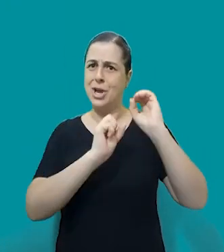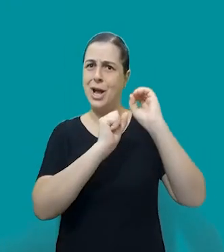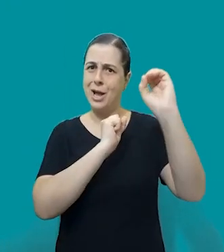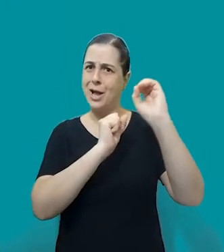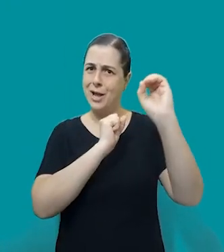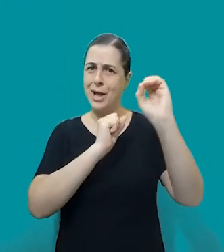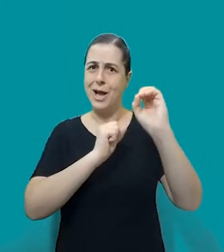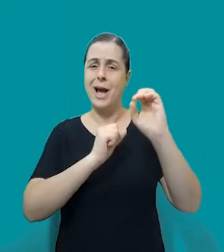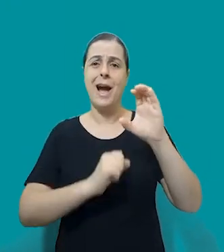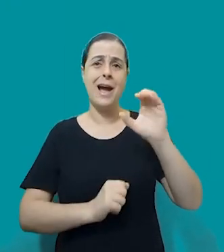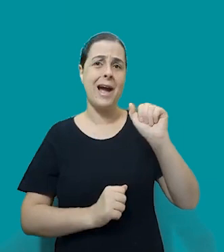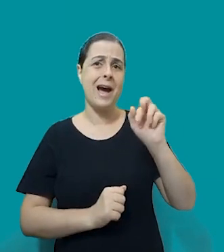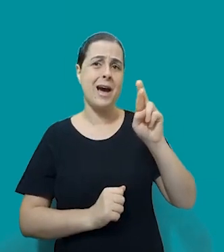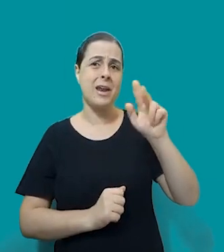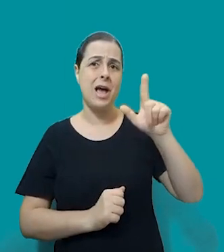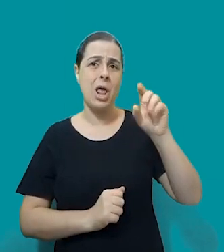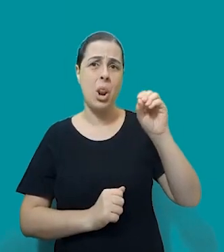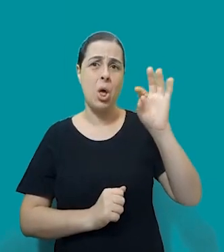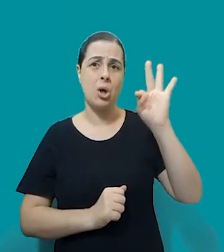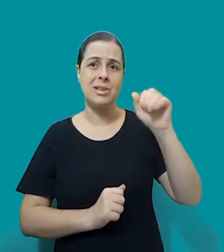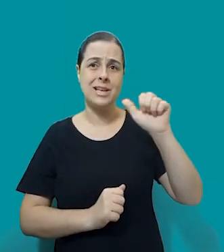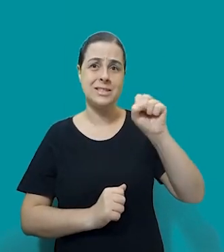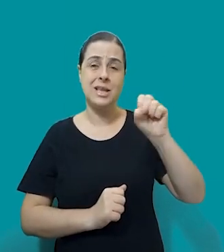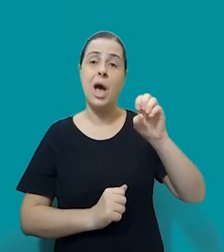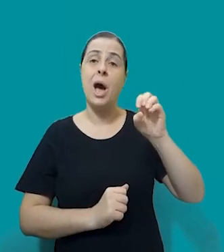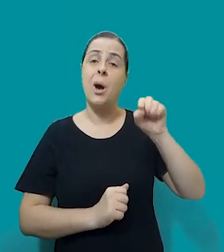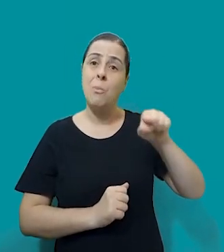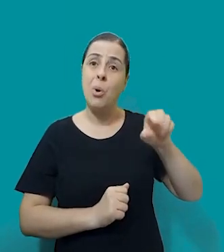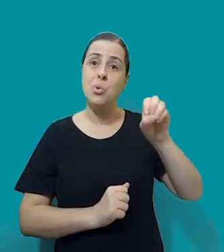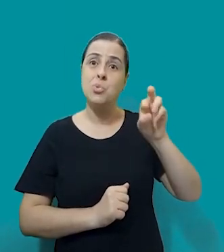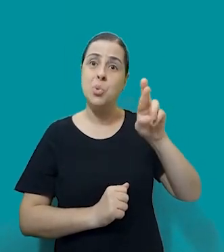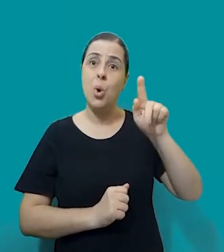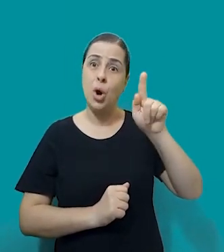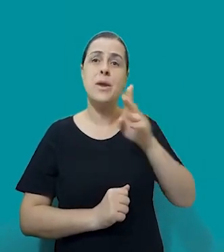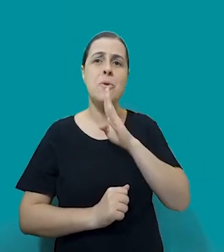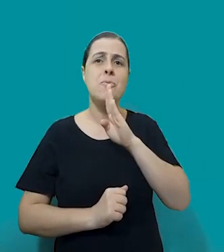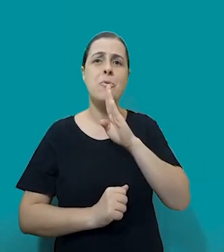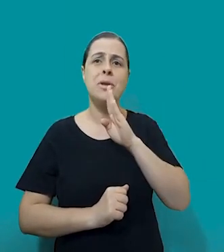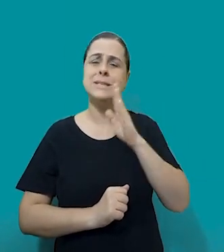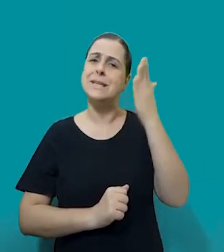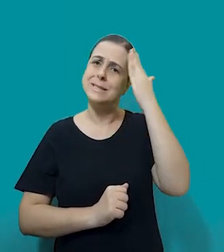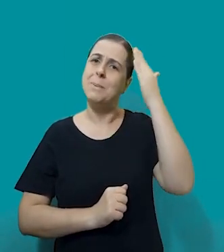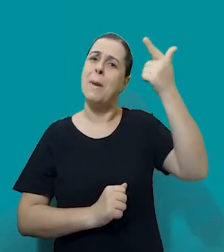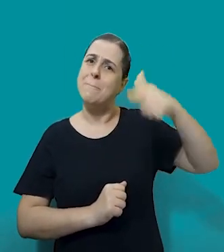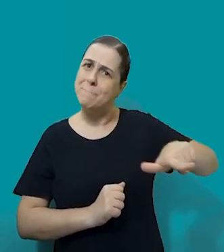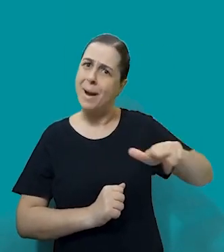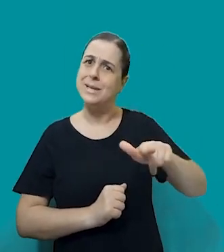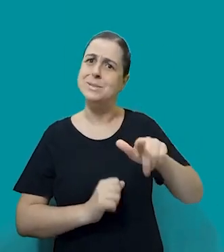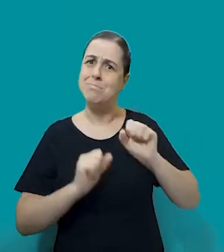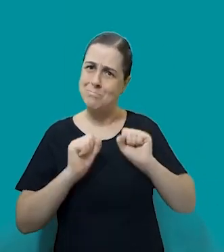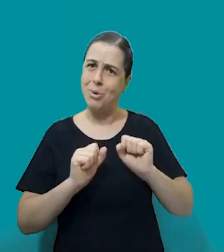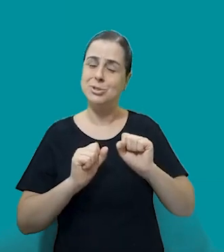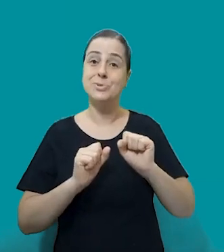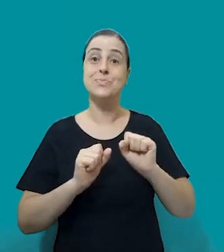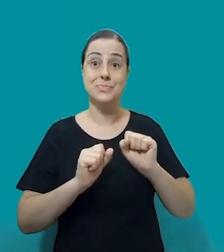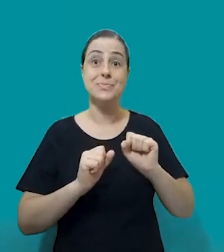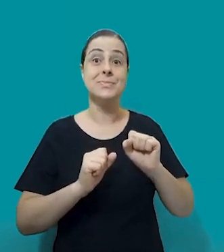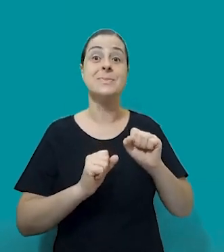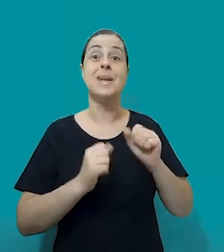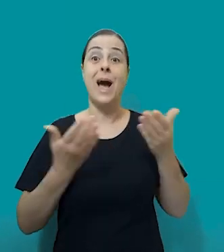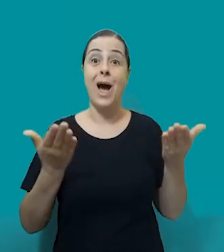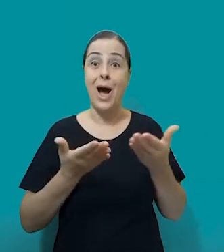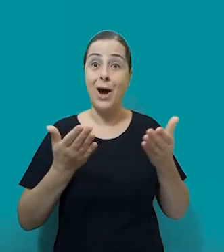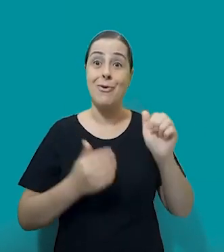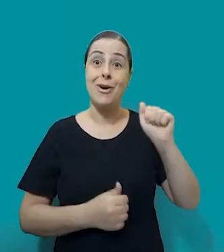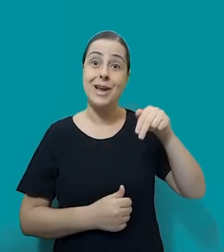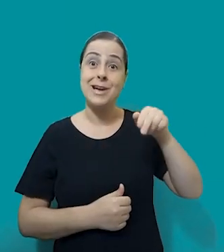E hoje estou aqui com a ideia rissado, nossa sócia, parceira nesse tema, vou passar a bola para ela para depois ela apresentar